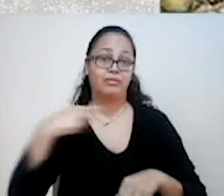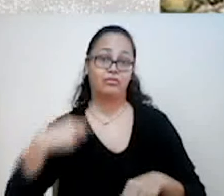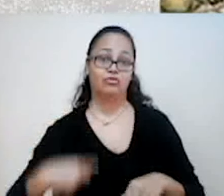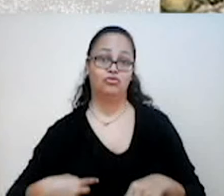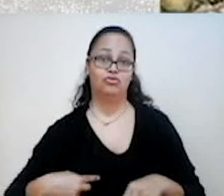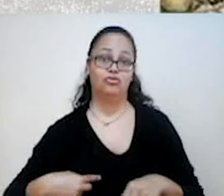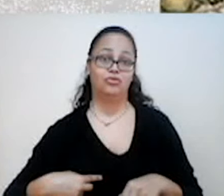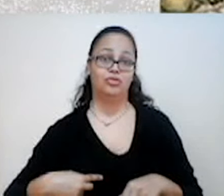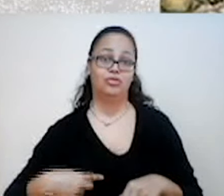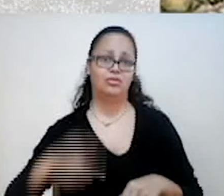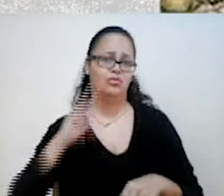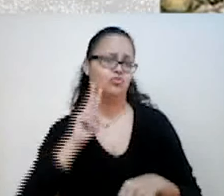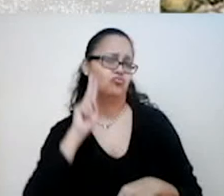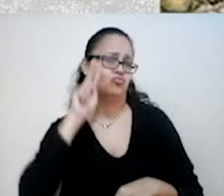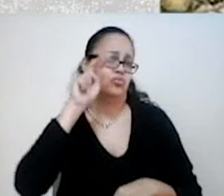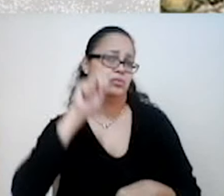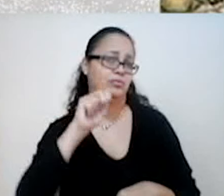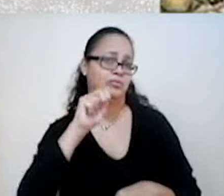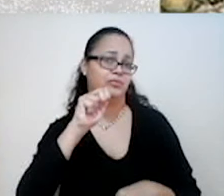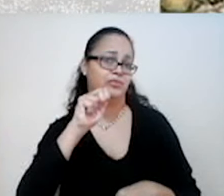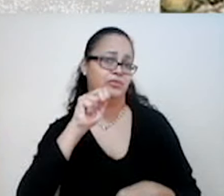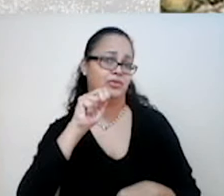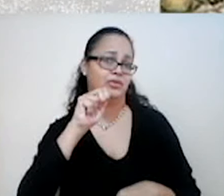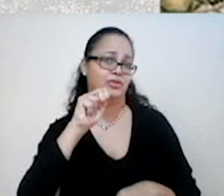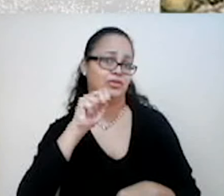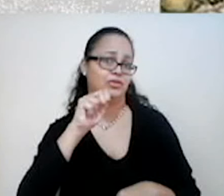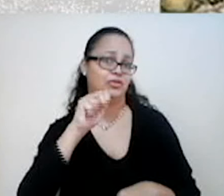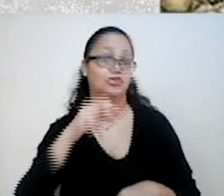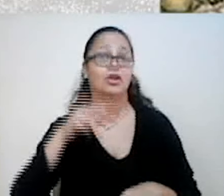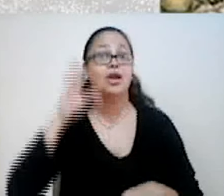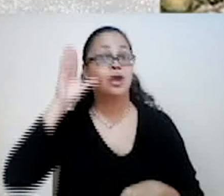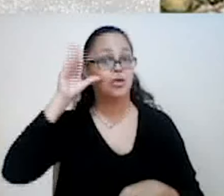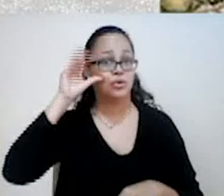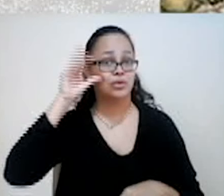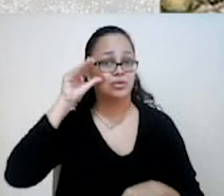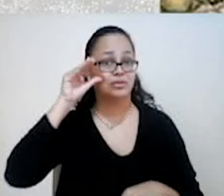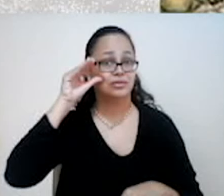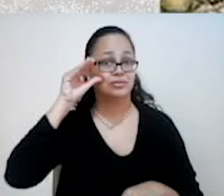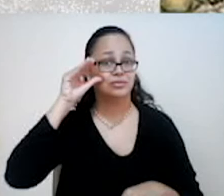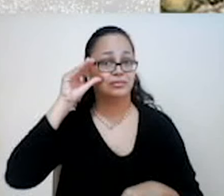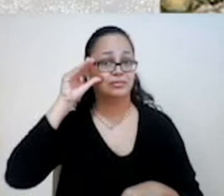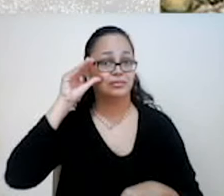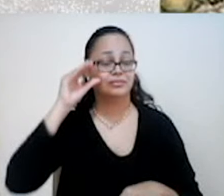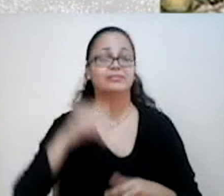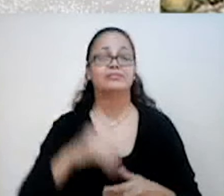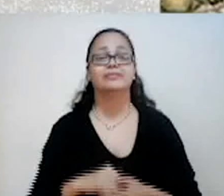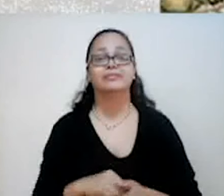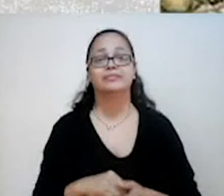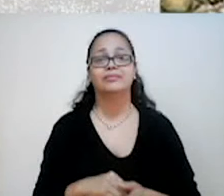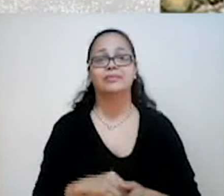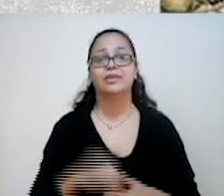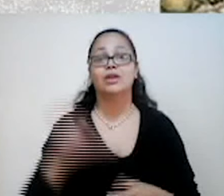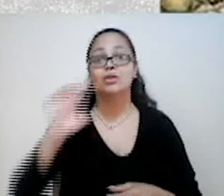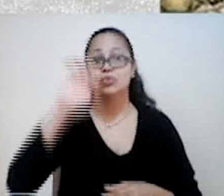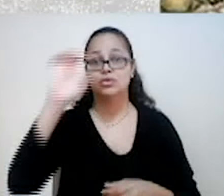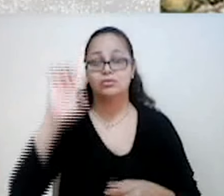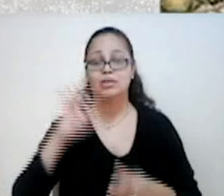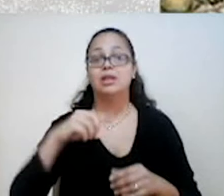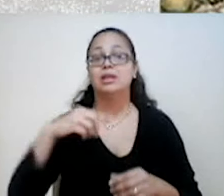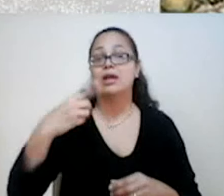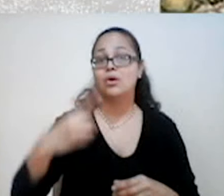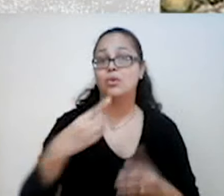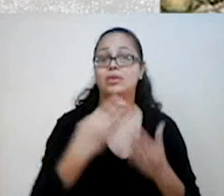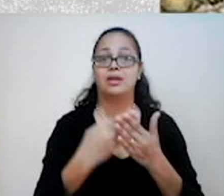era uma potência que despertava curiosidade e admiração dos europeus. Na